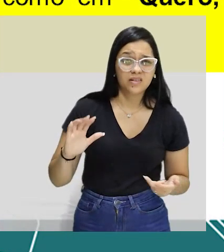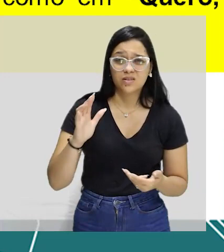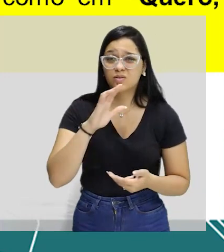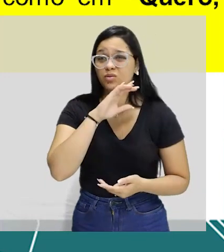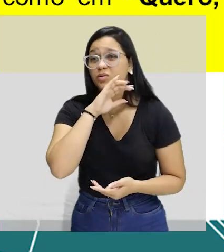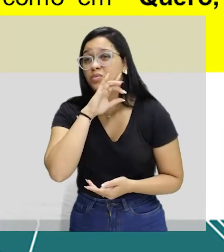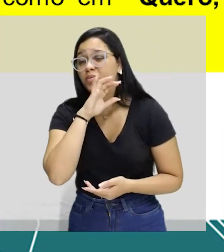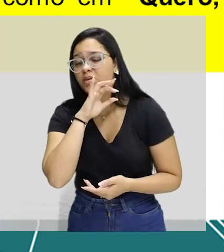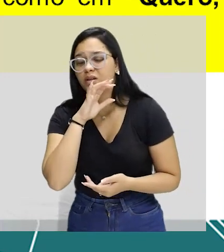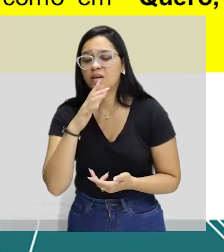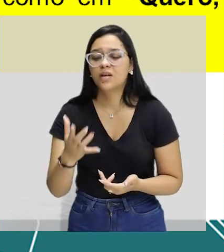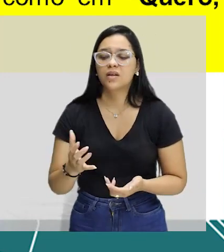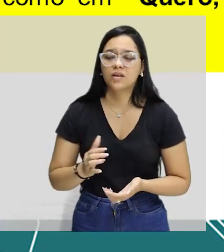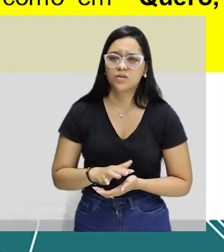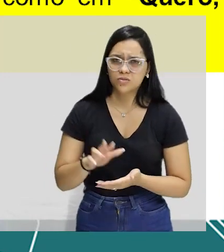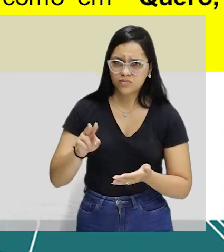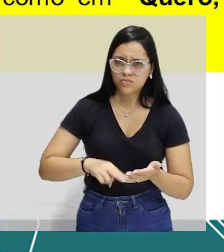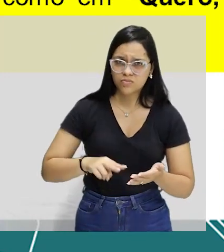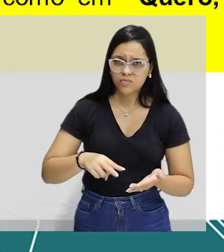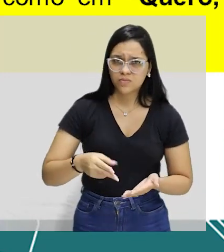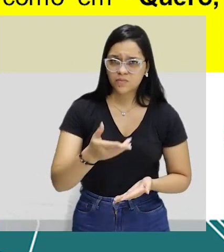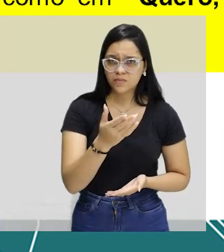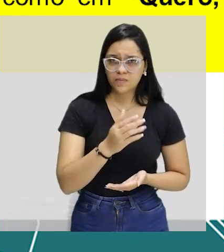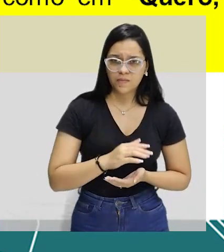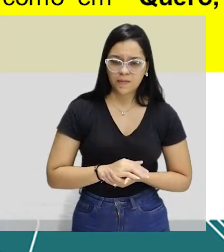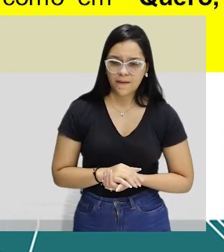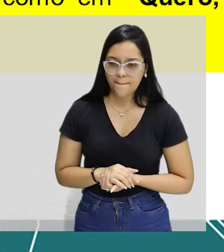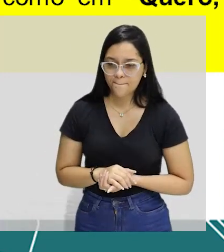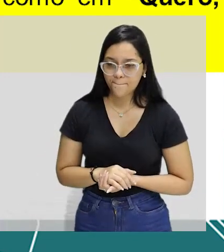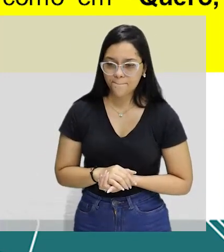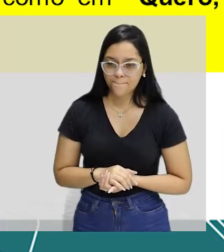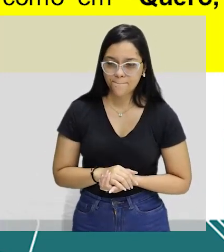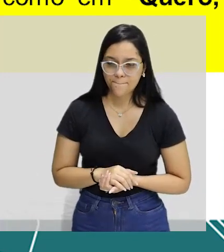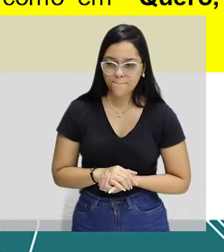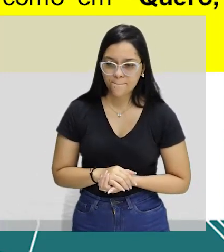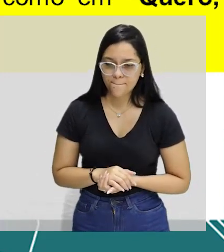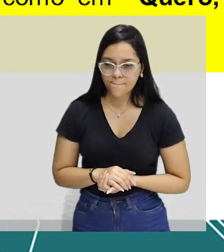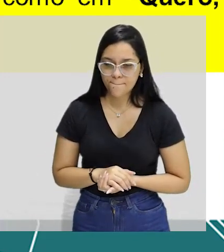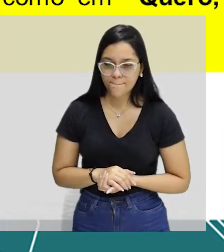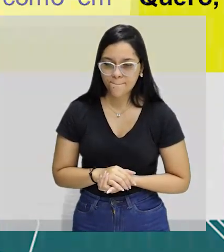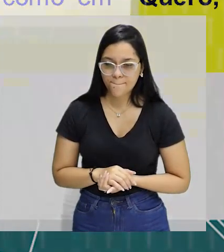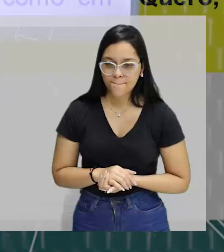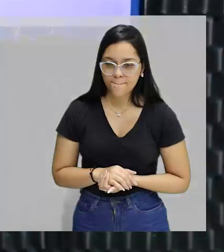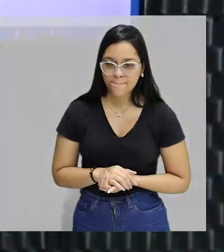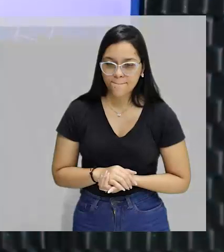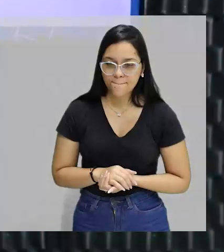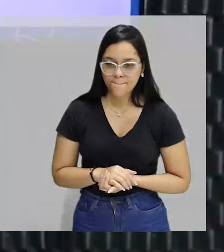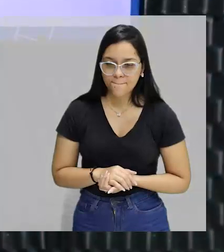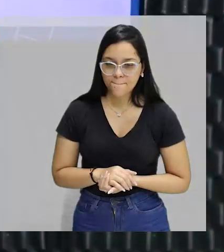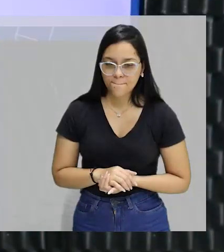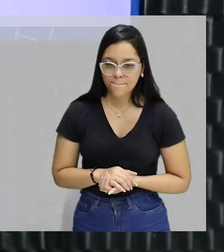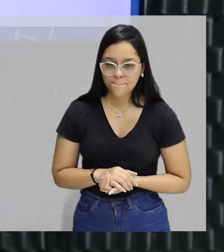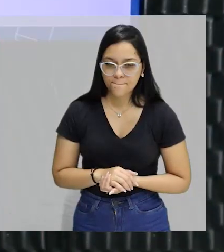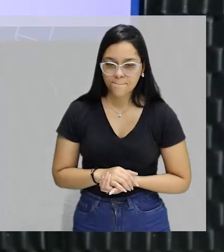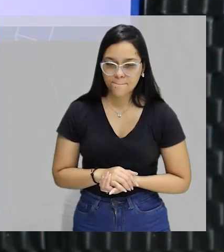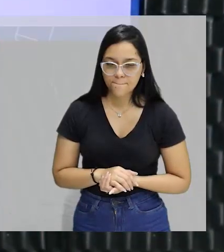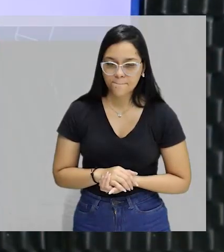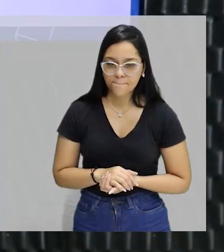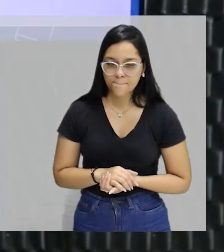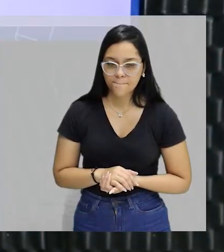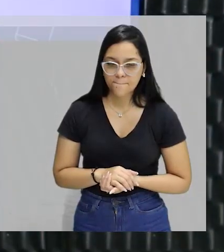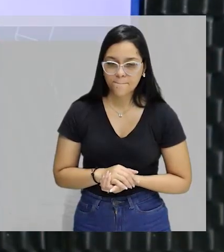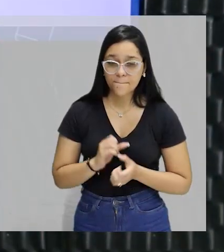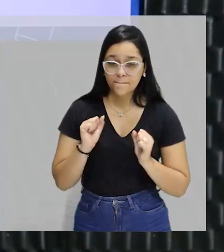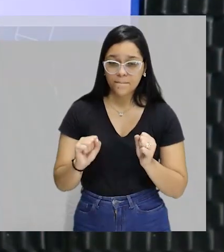desenvolvimento, e uma discussão muito grande sobre essas pessoas que poderiam ser